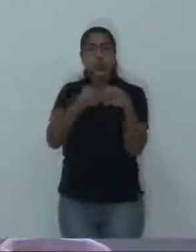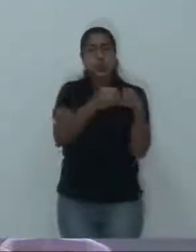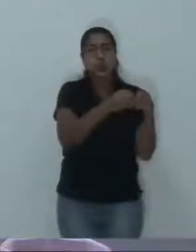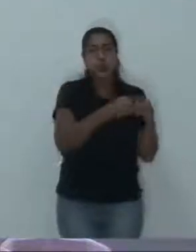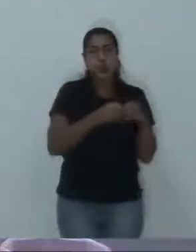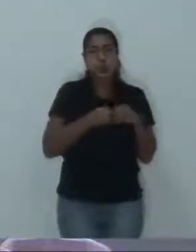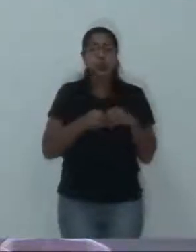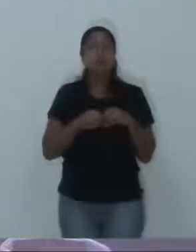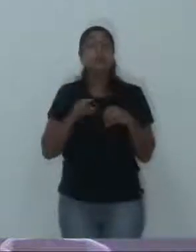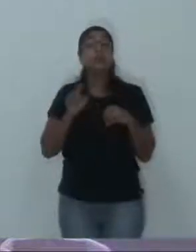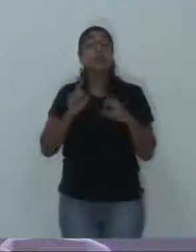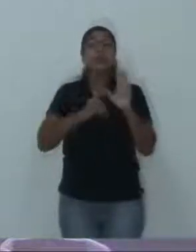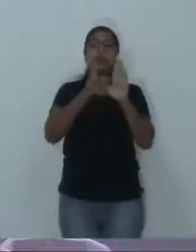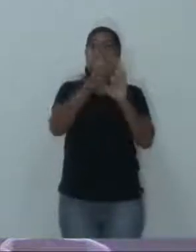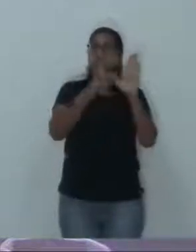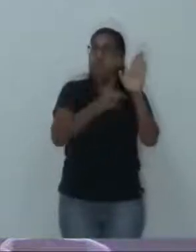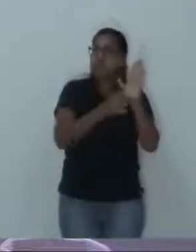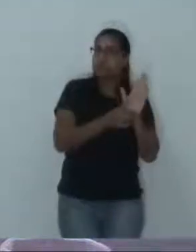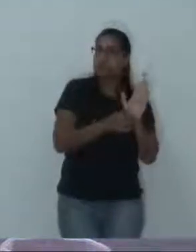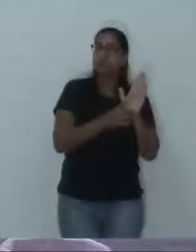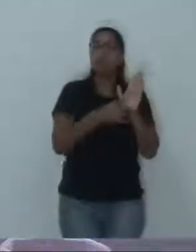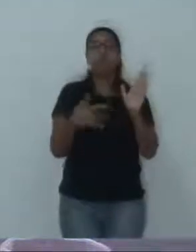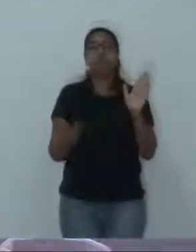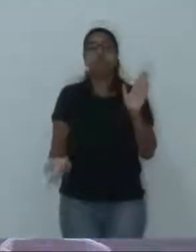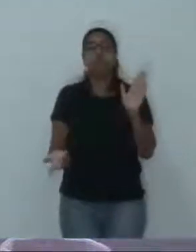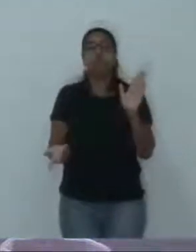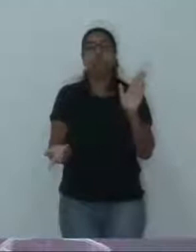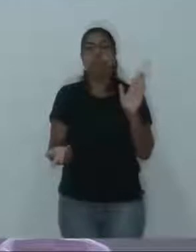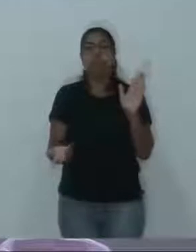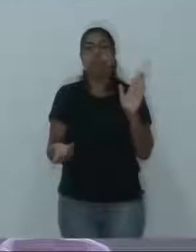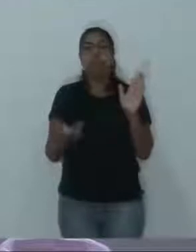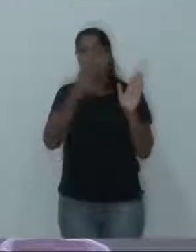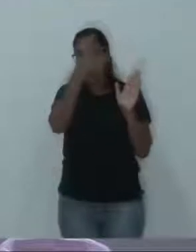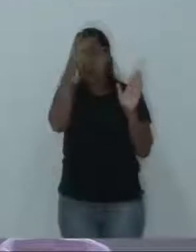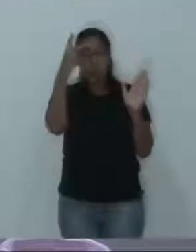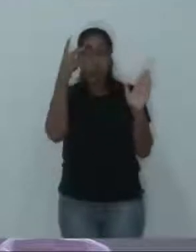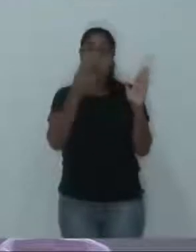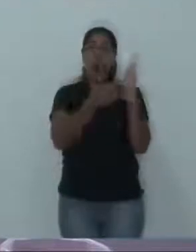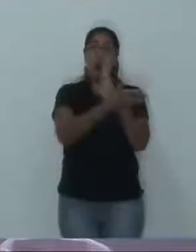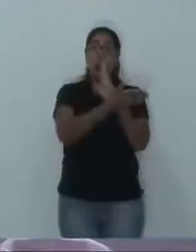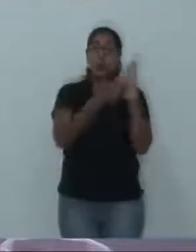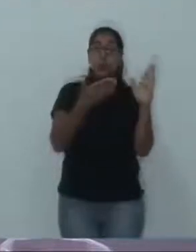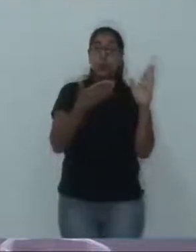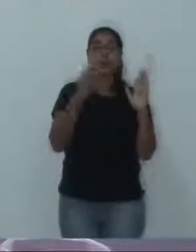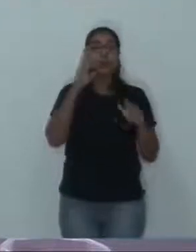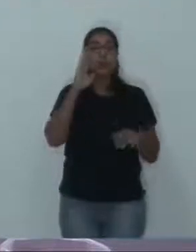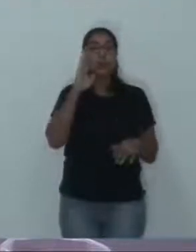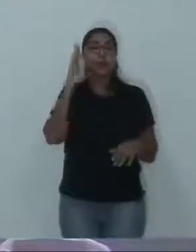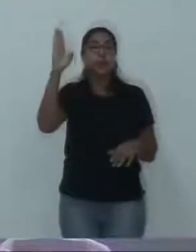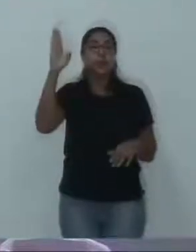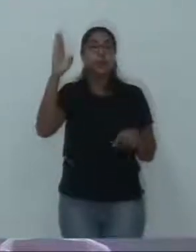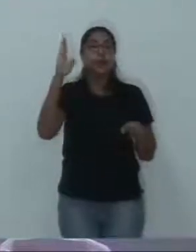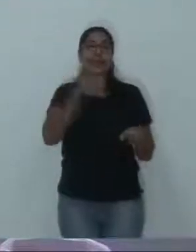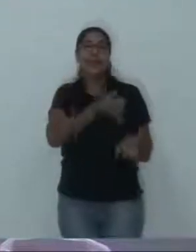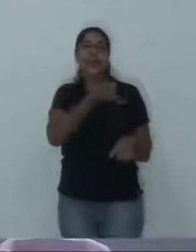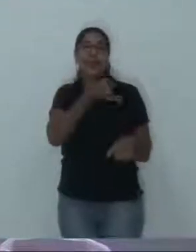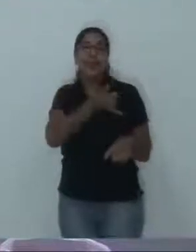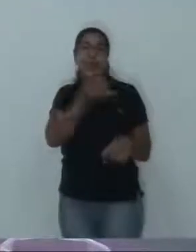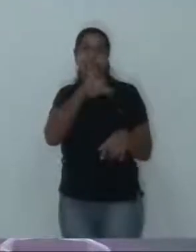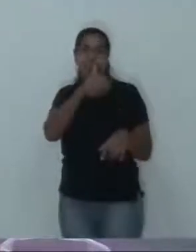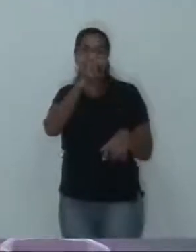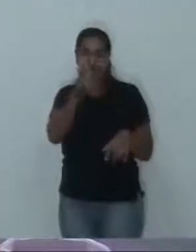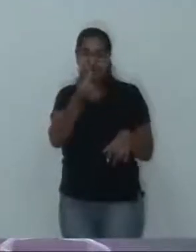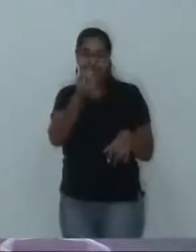em decreto, para que algumas pessoas, principalmente nessa idade de risco,